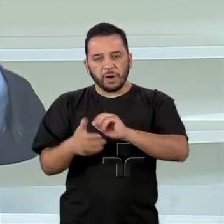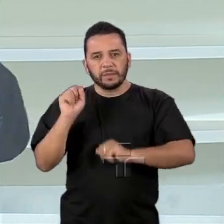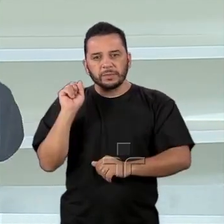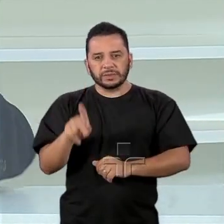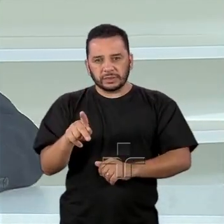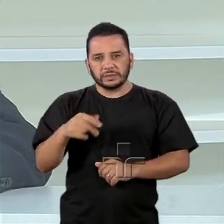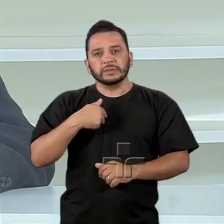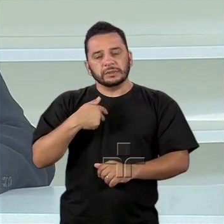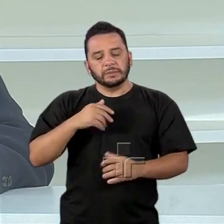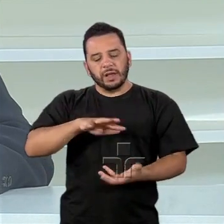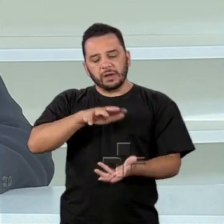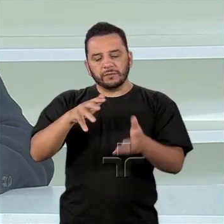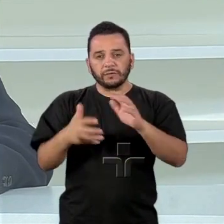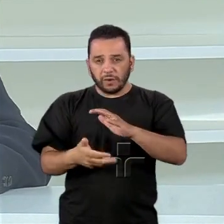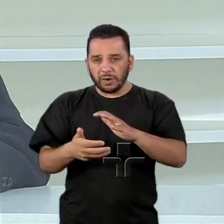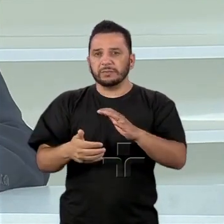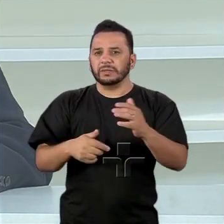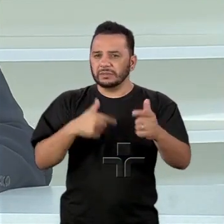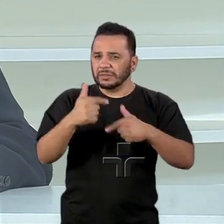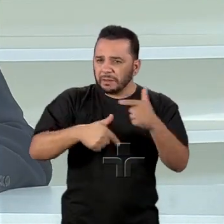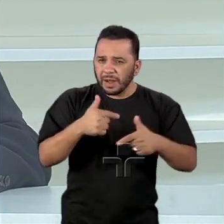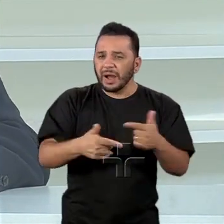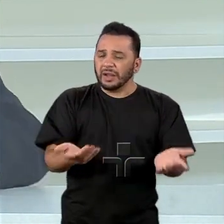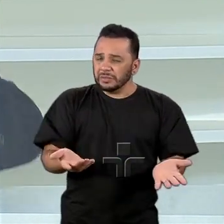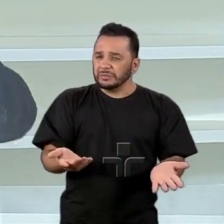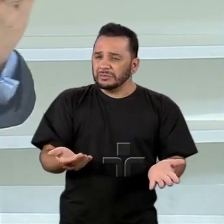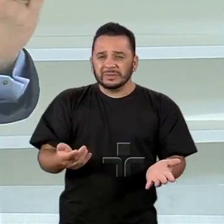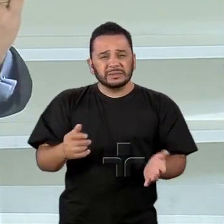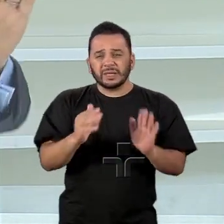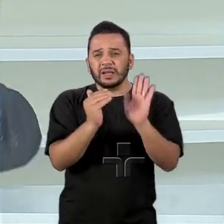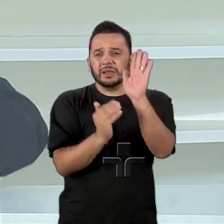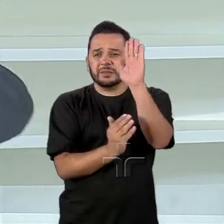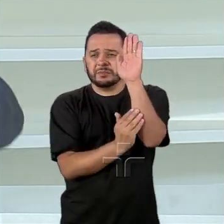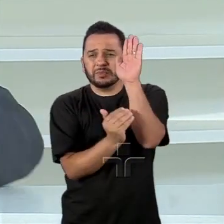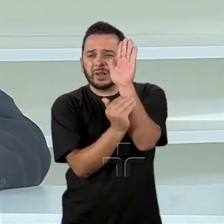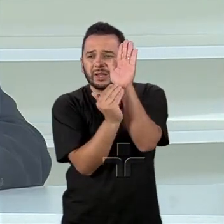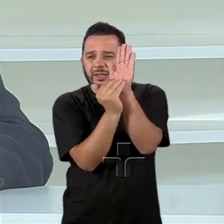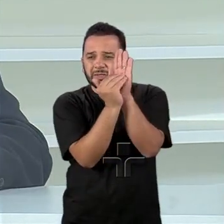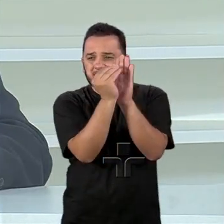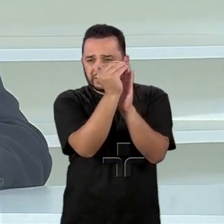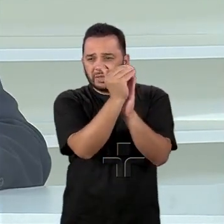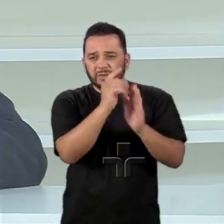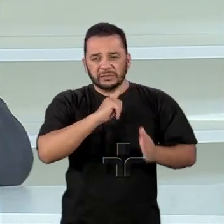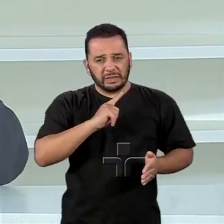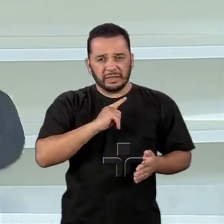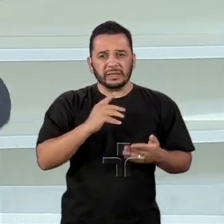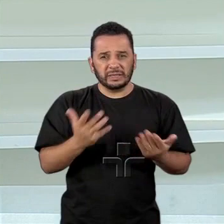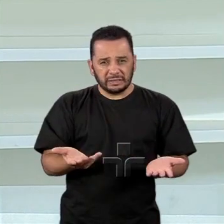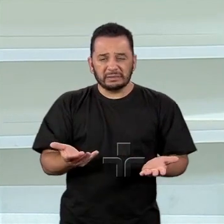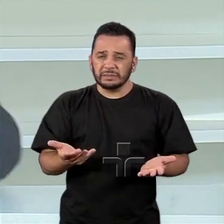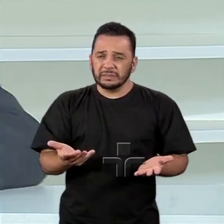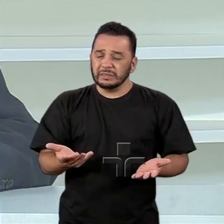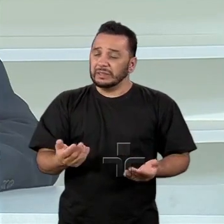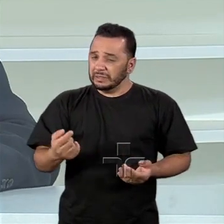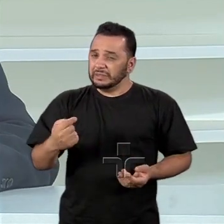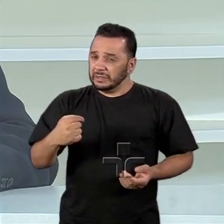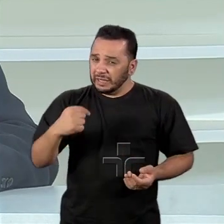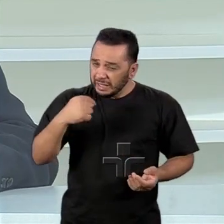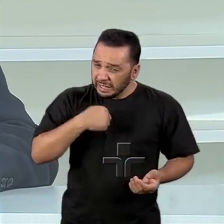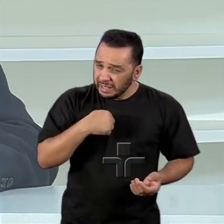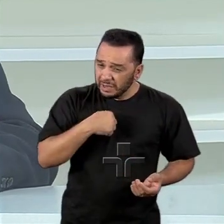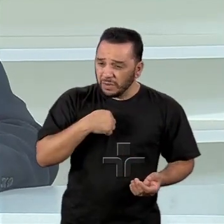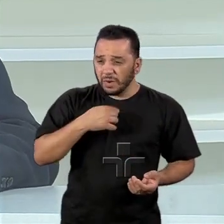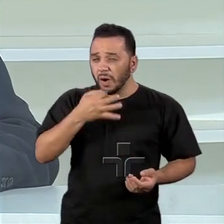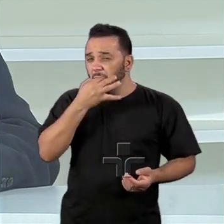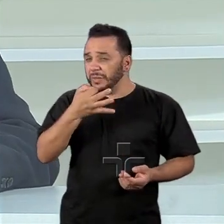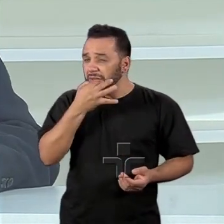Estado, na desburocratização. Sem o quê? Nós não vamos avançar em outras agendas. E, do ponto de vista externo,